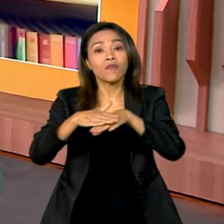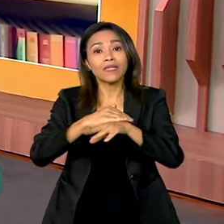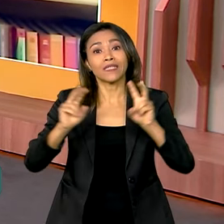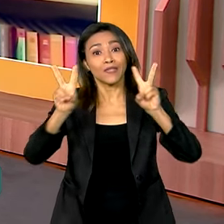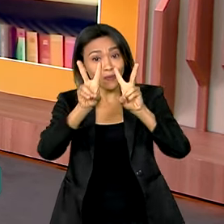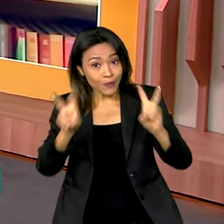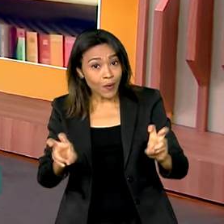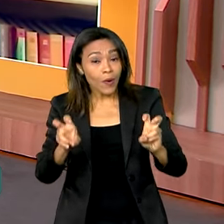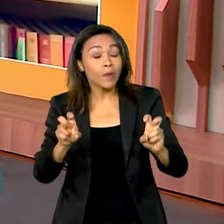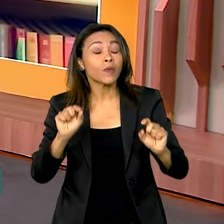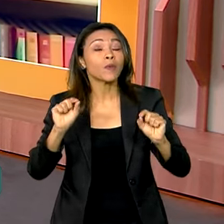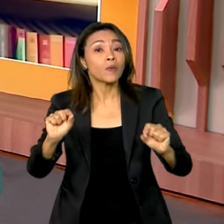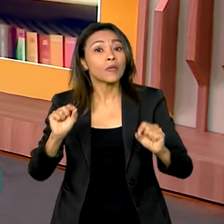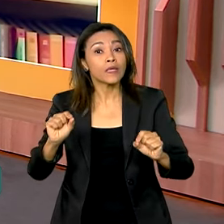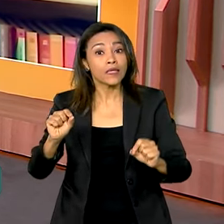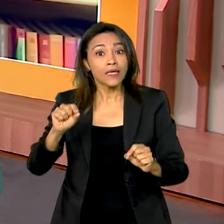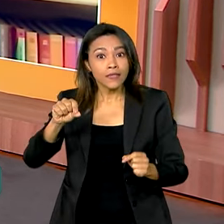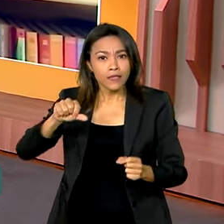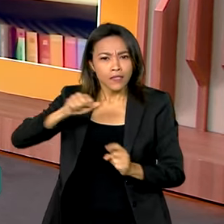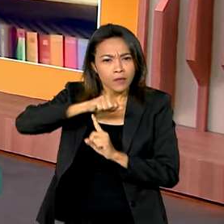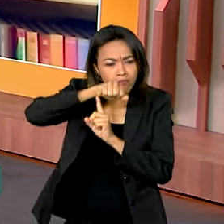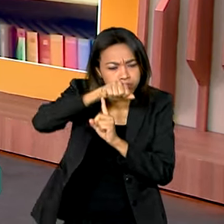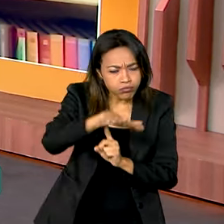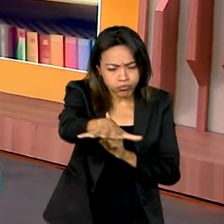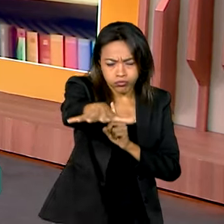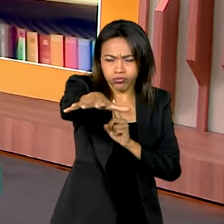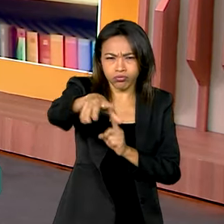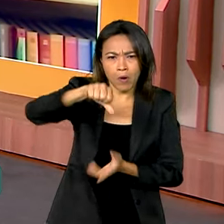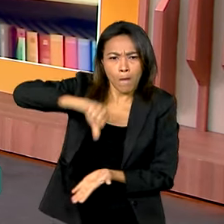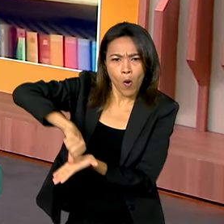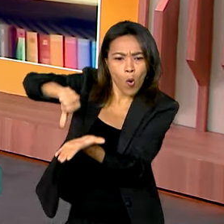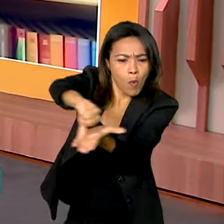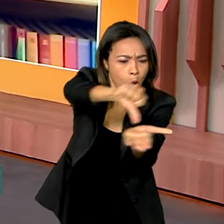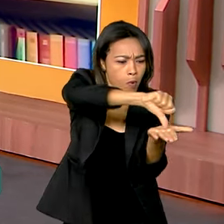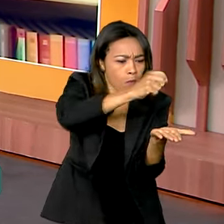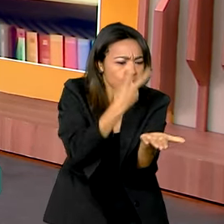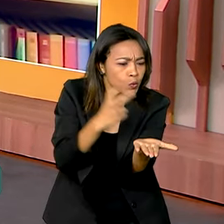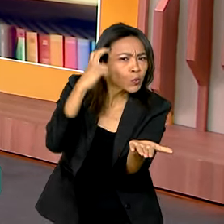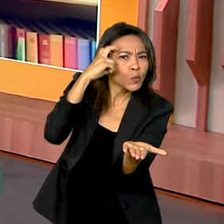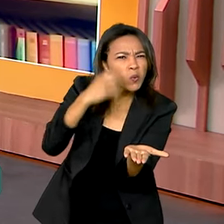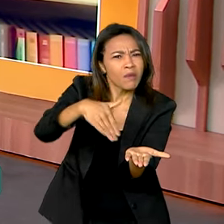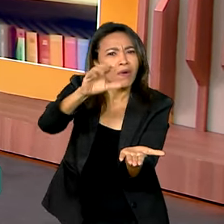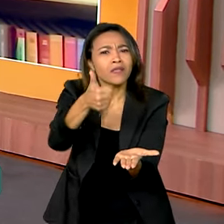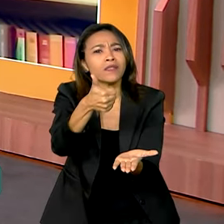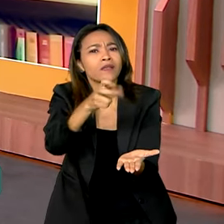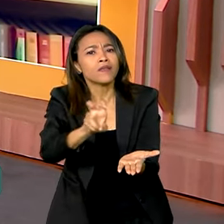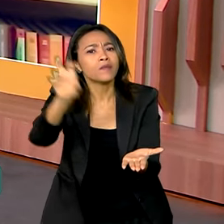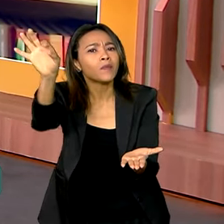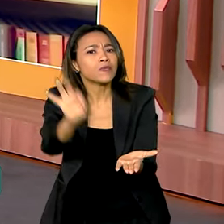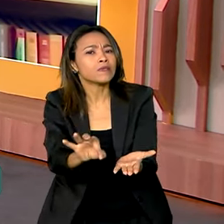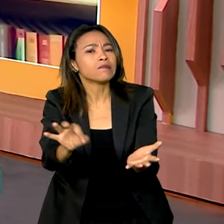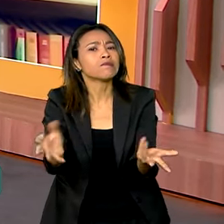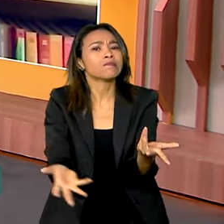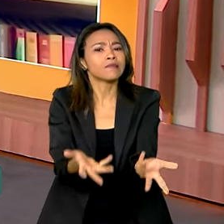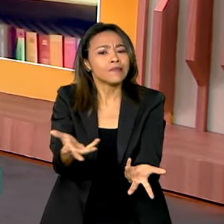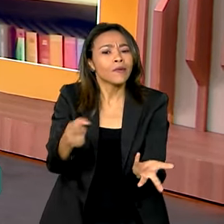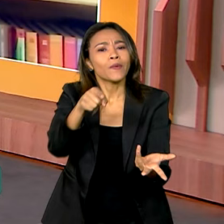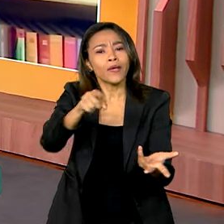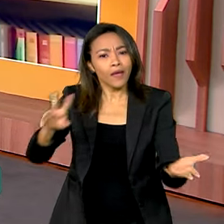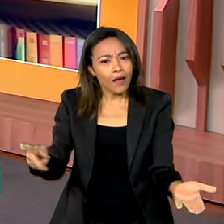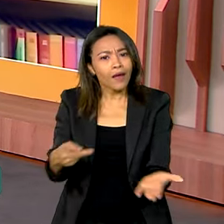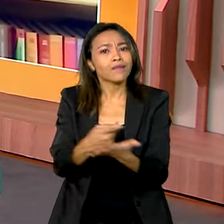aumento desses pontos de cultura, mais de 15%. Eu queria que a senhora falasse da importância disso, o que isso gera